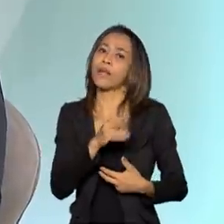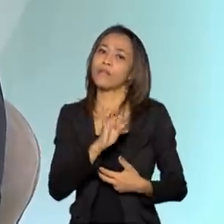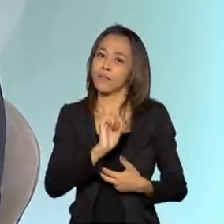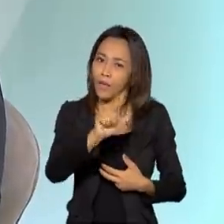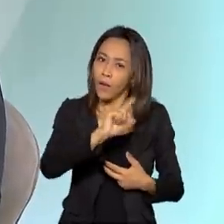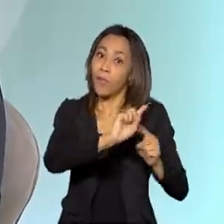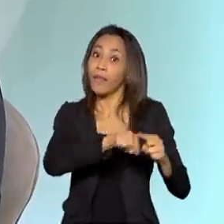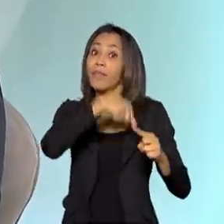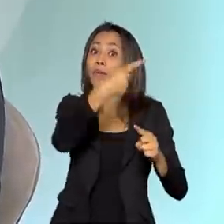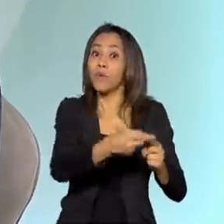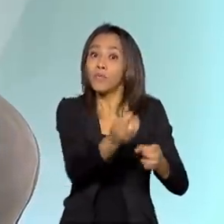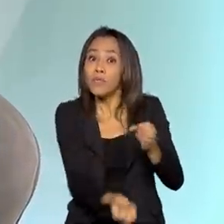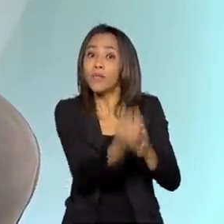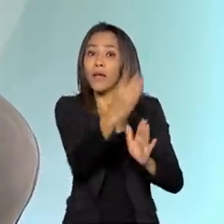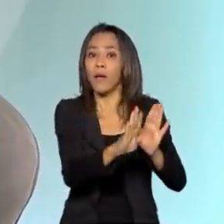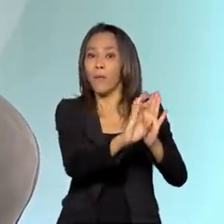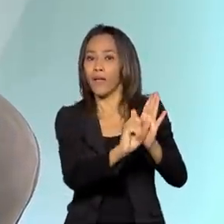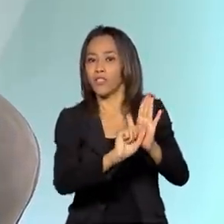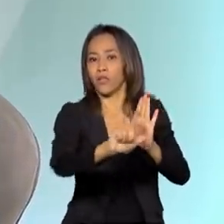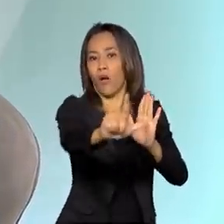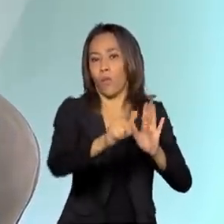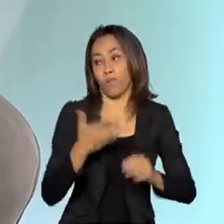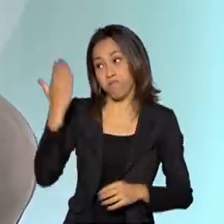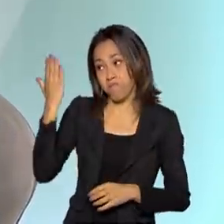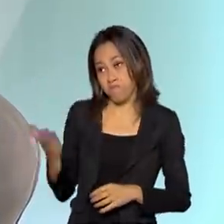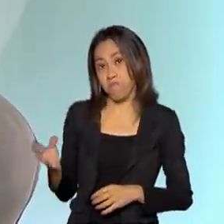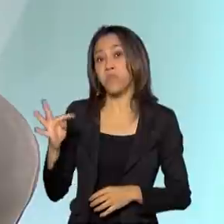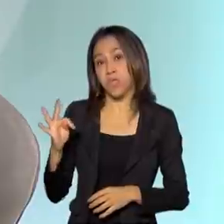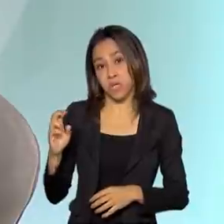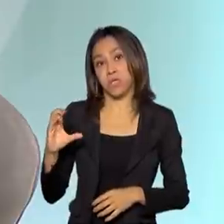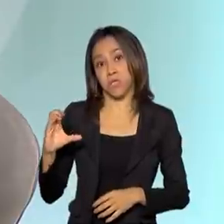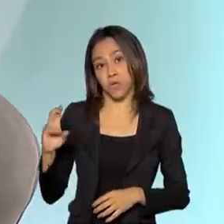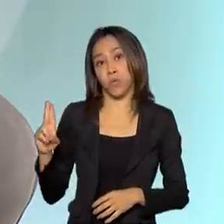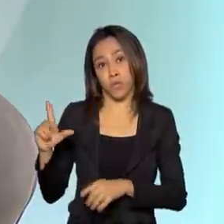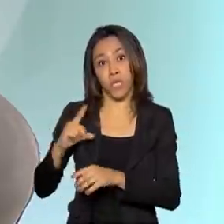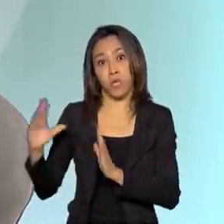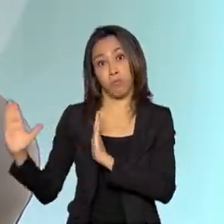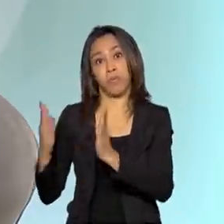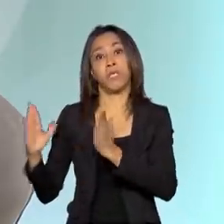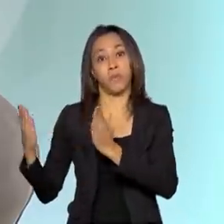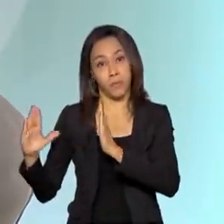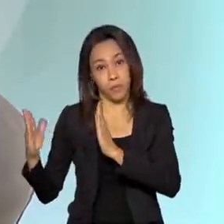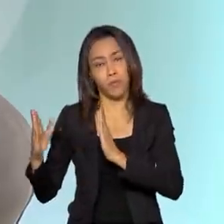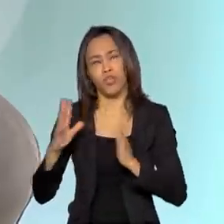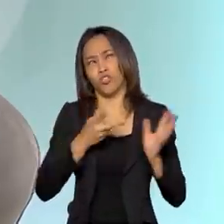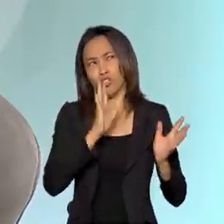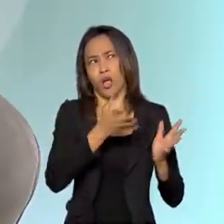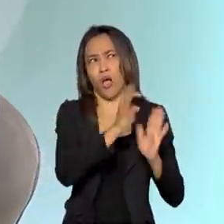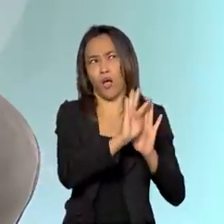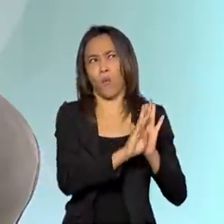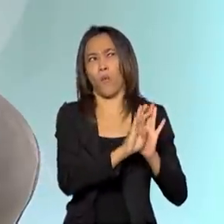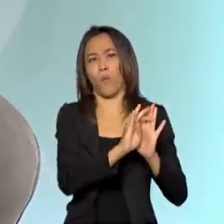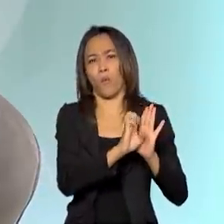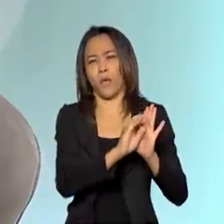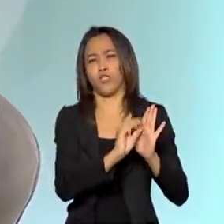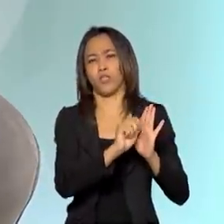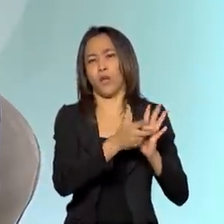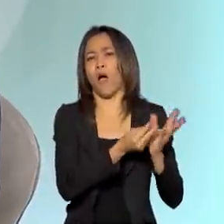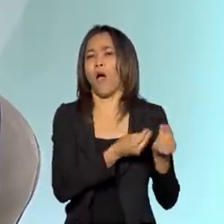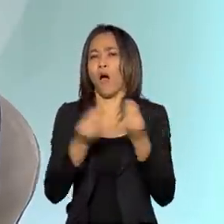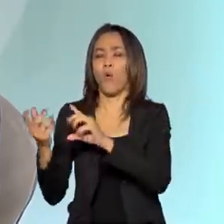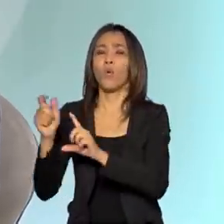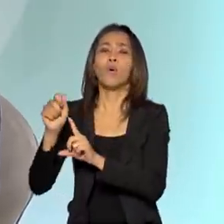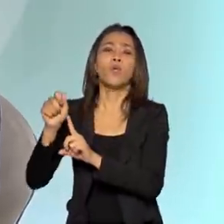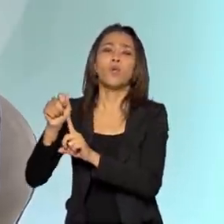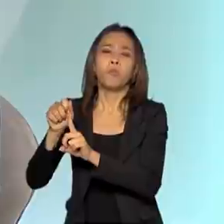depois realizará o edital. O TCU tem seus próprios prazos para análise. O edital foi enviado, salvo engano, no meio de